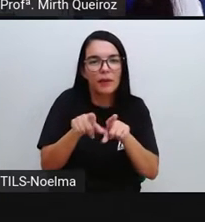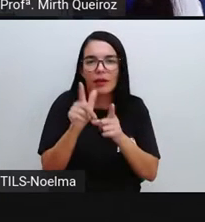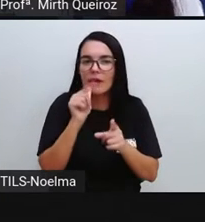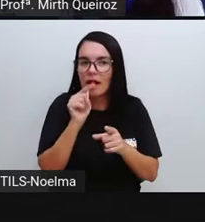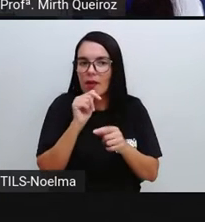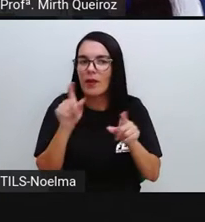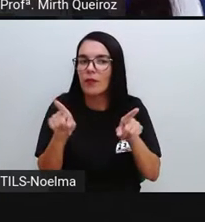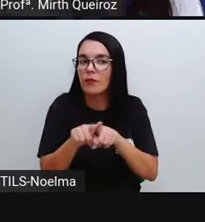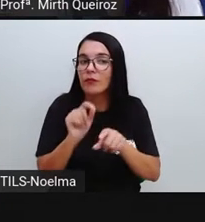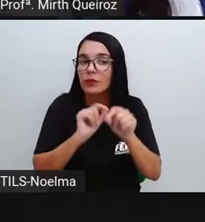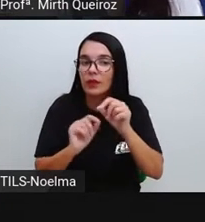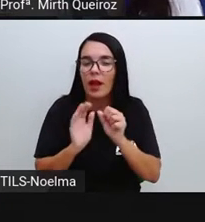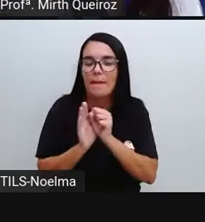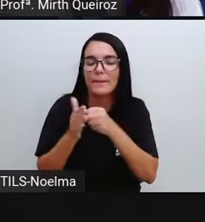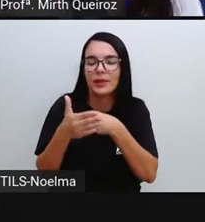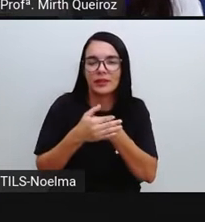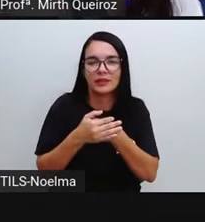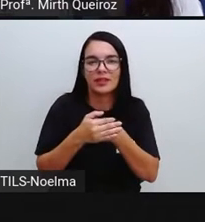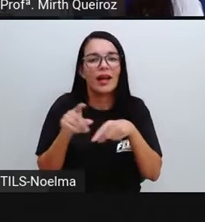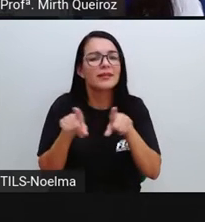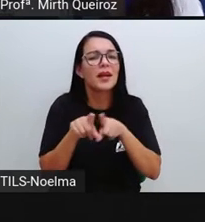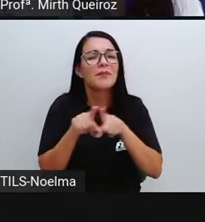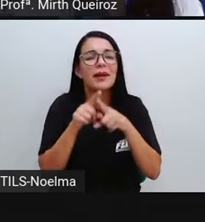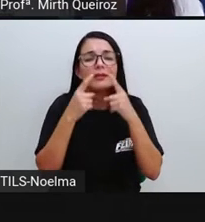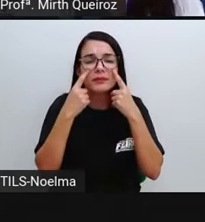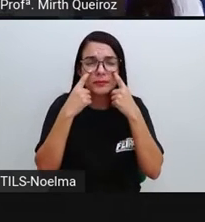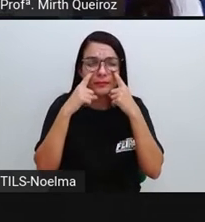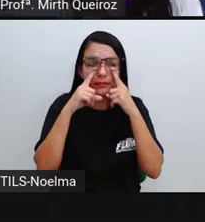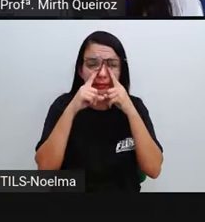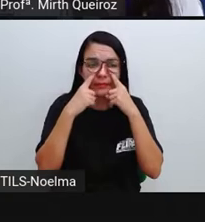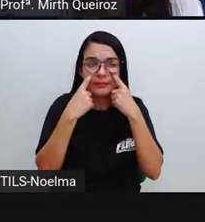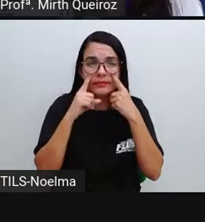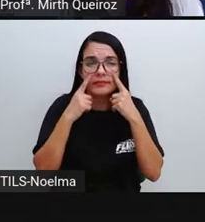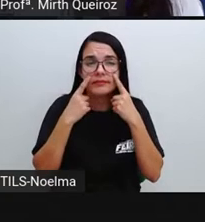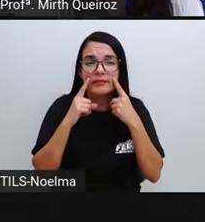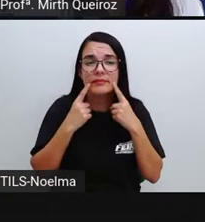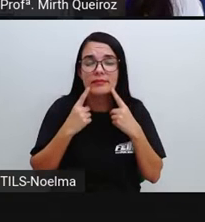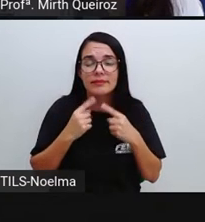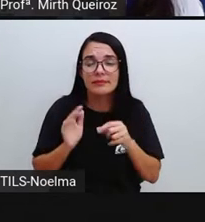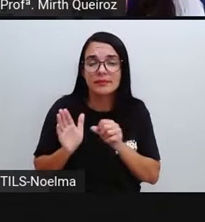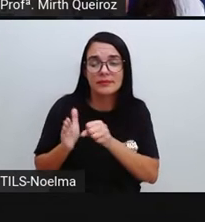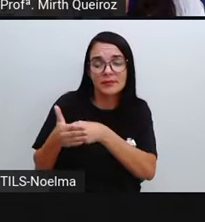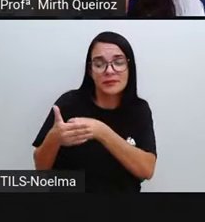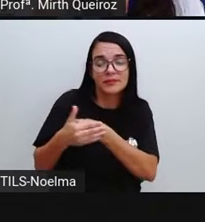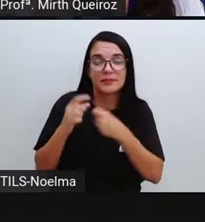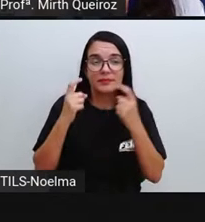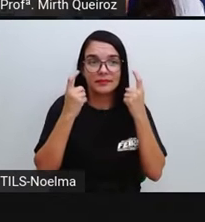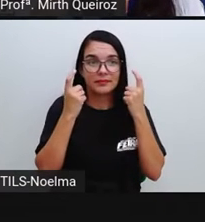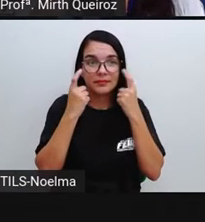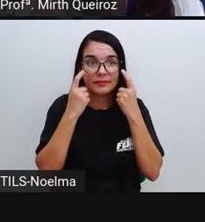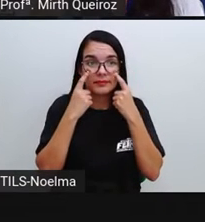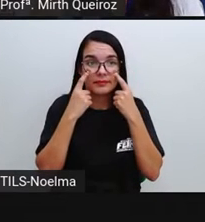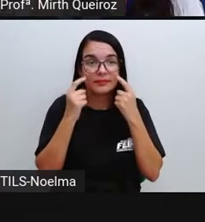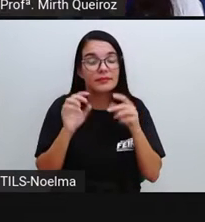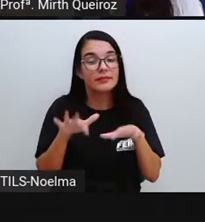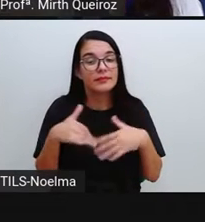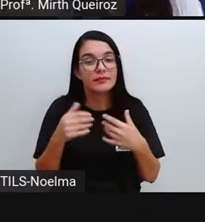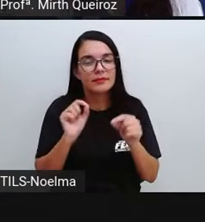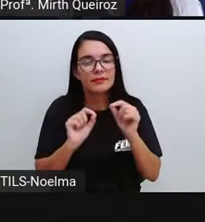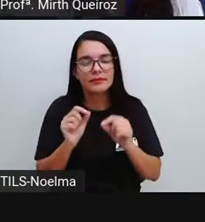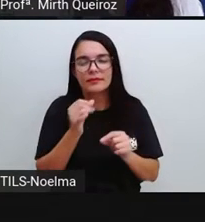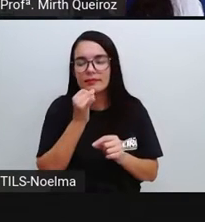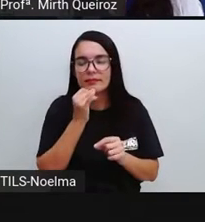a gestação E as lágrimas também Serve para proteger os nossos olhos É tanto que quando o cisco Cai nos nossos